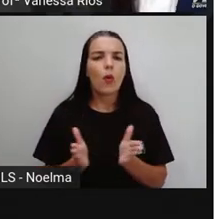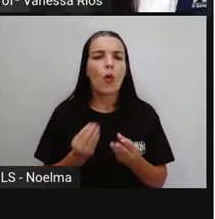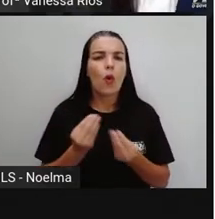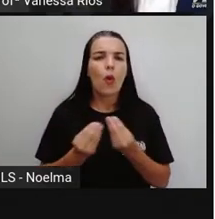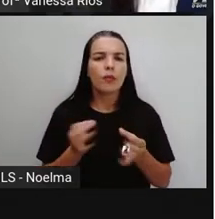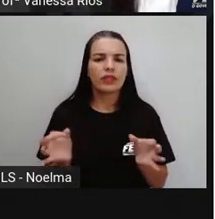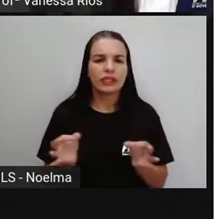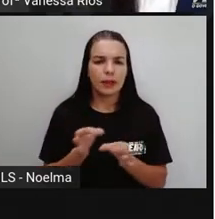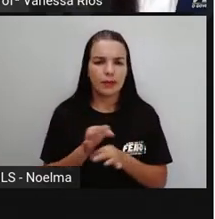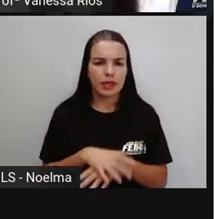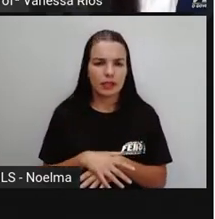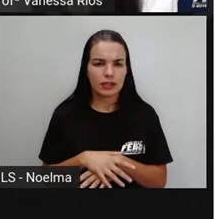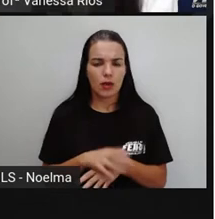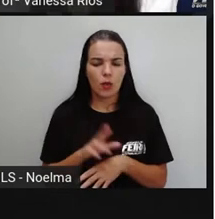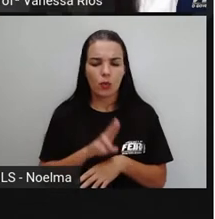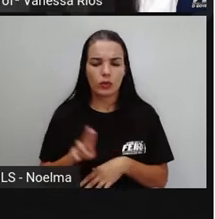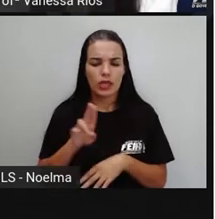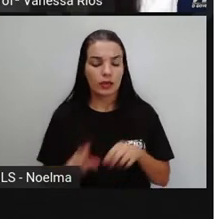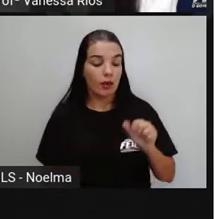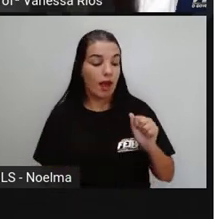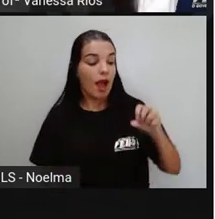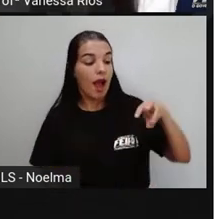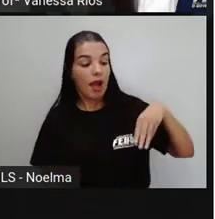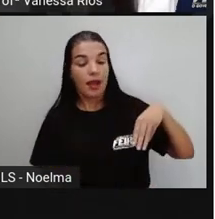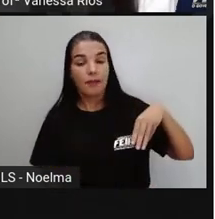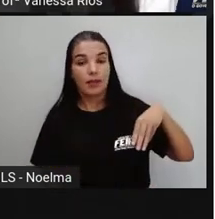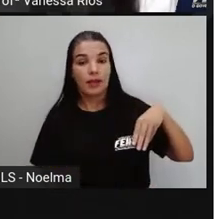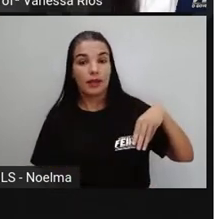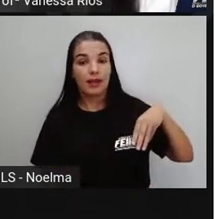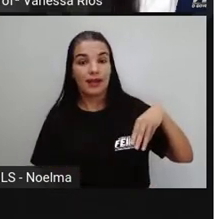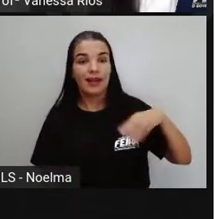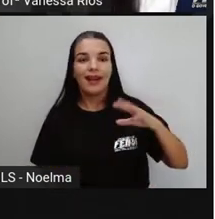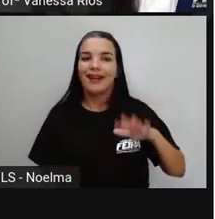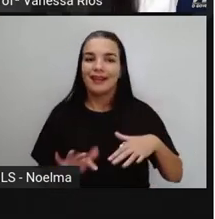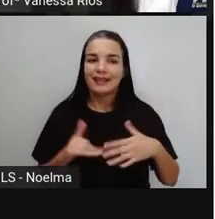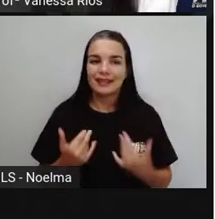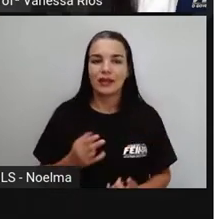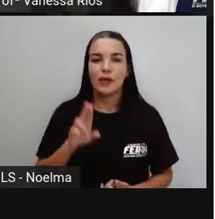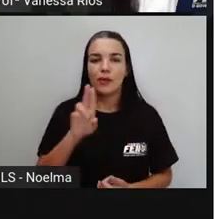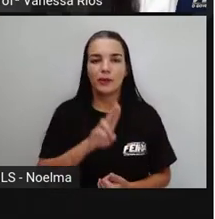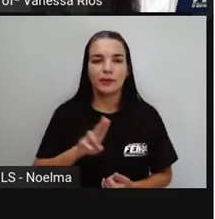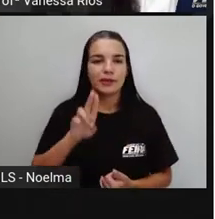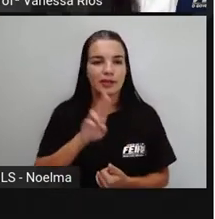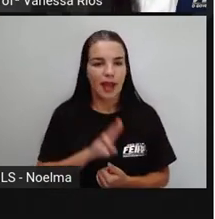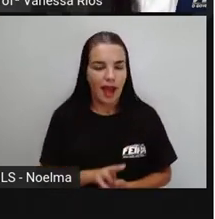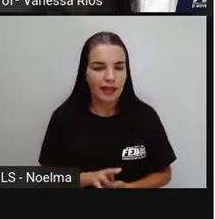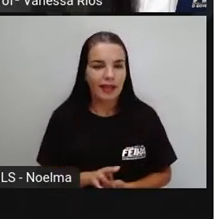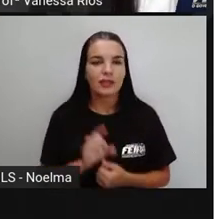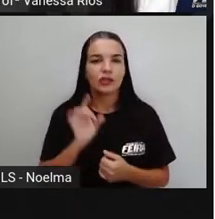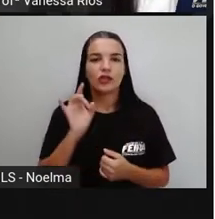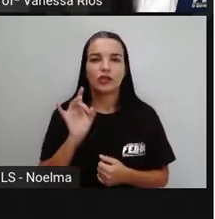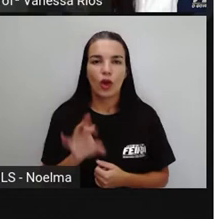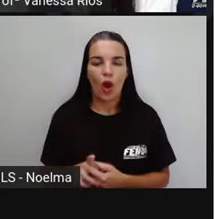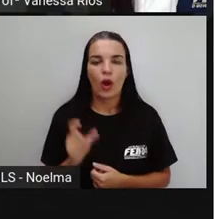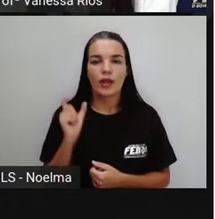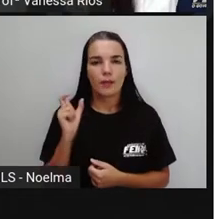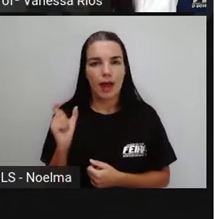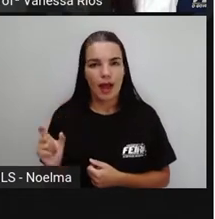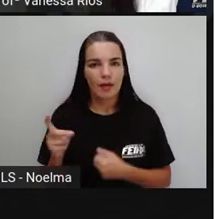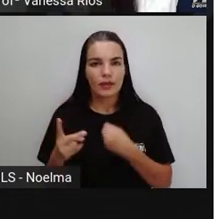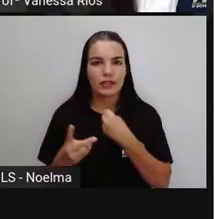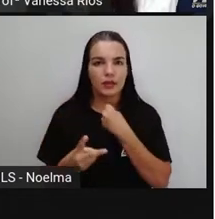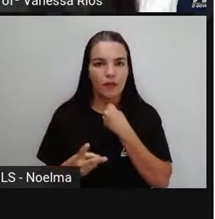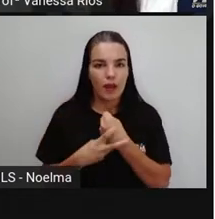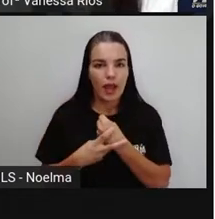A terminação an, ela é usada em formas verbais referentes ao passado. Ou seja, em formas que